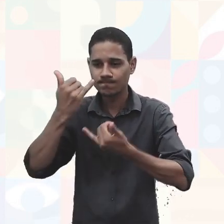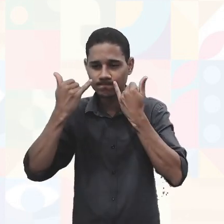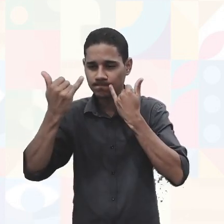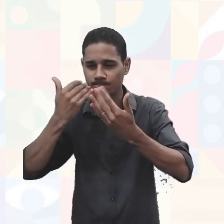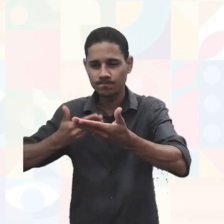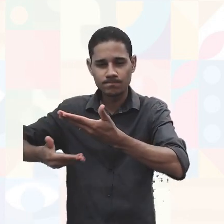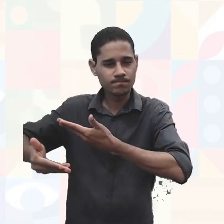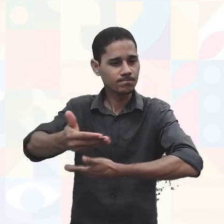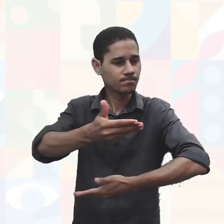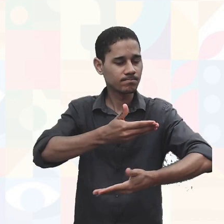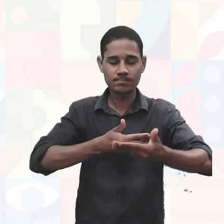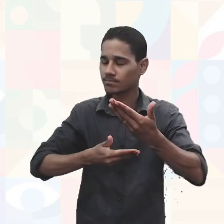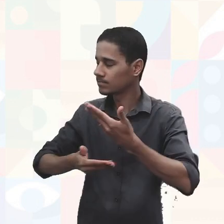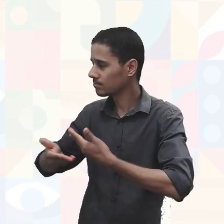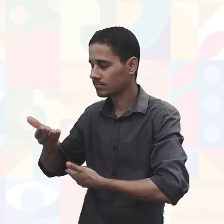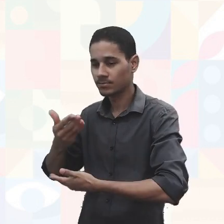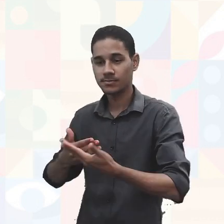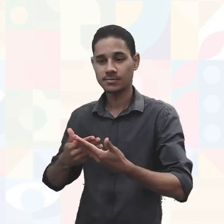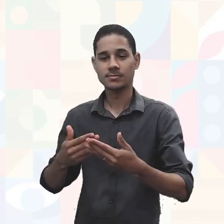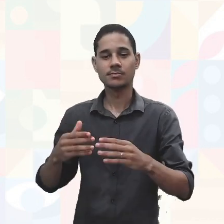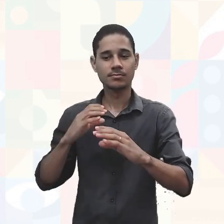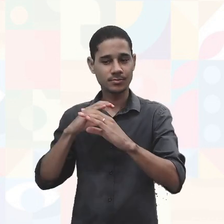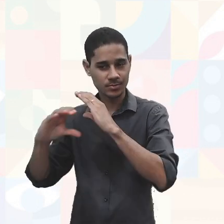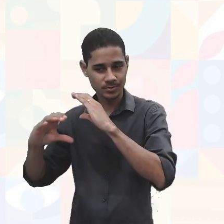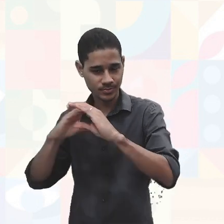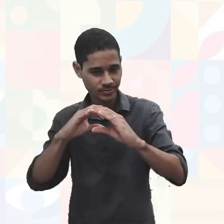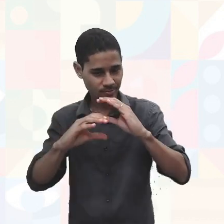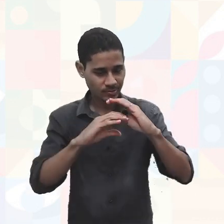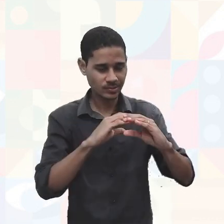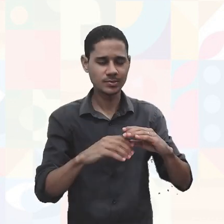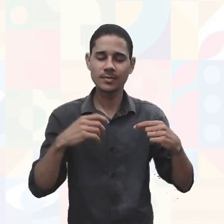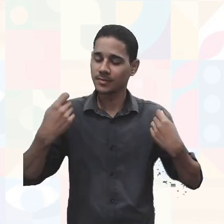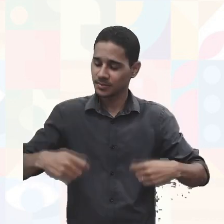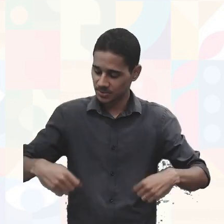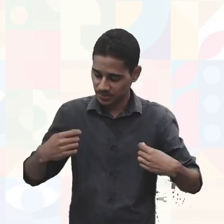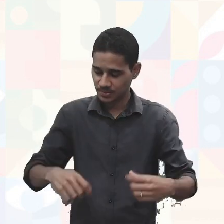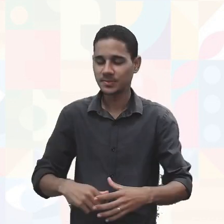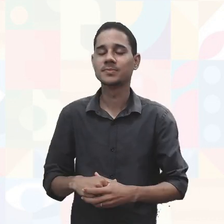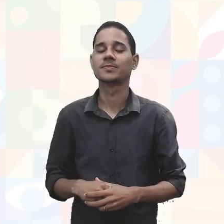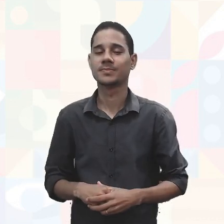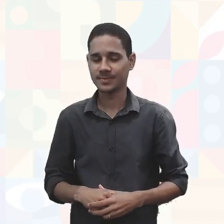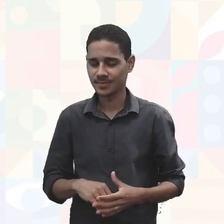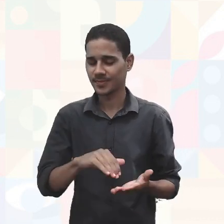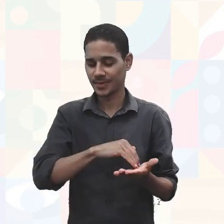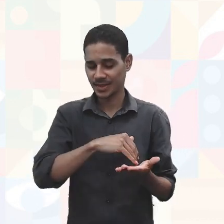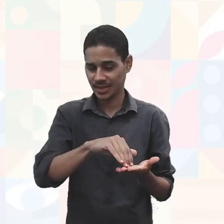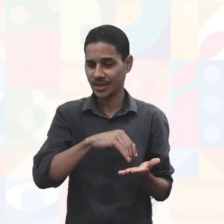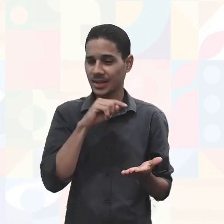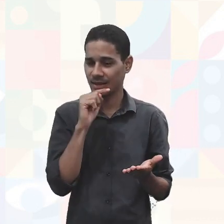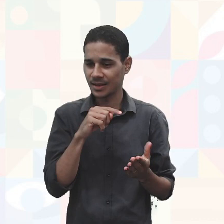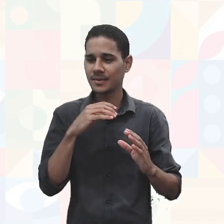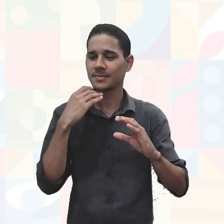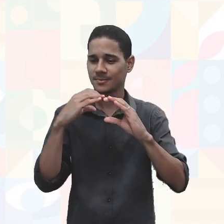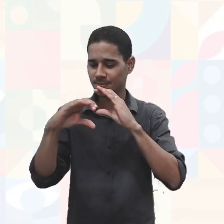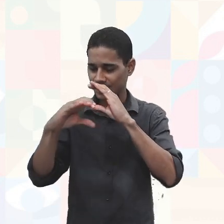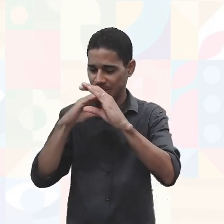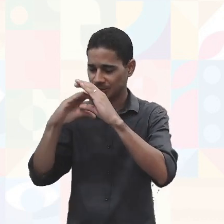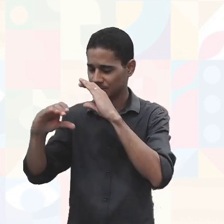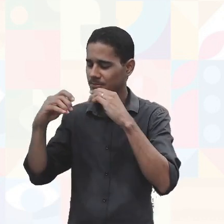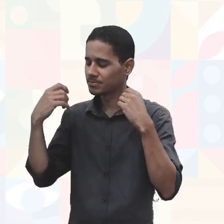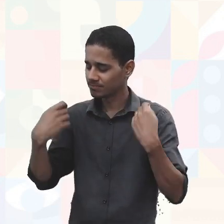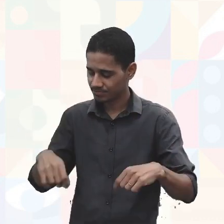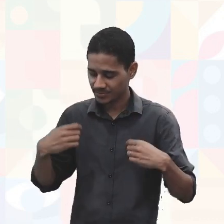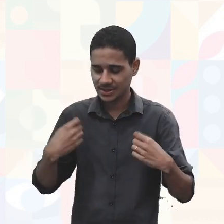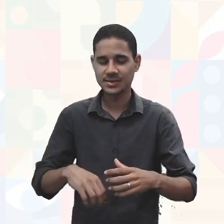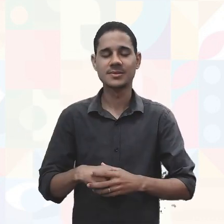e comunicações. Tem que ter comunicação no secretário escolar, tem que ser comunicativo,